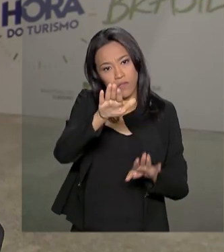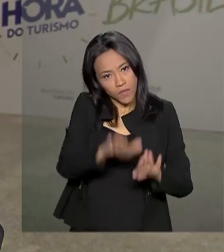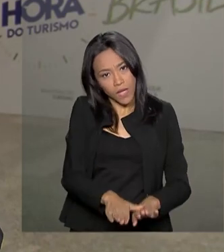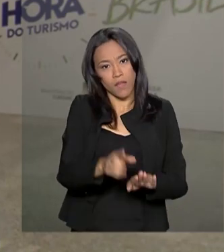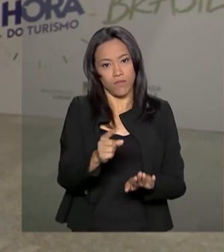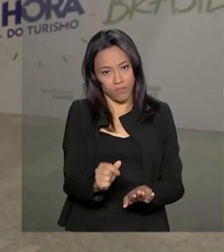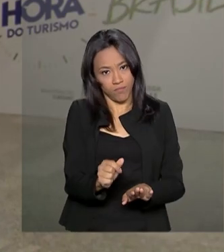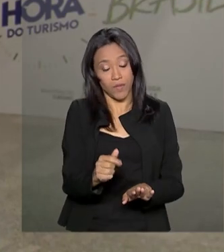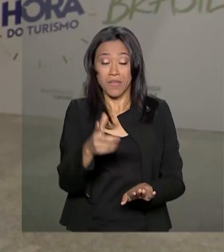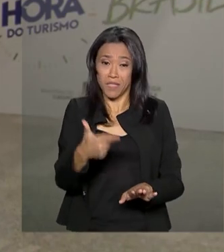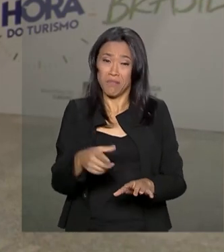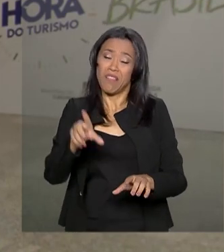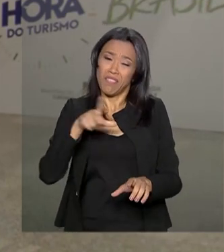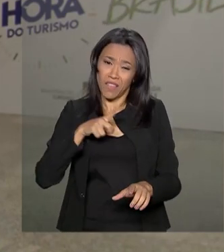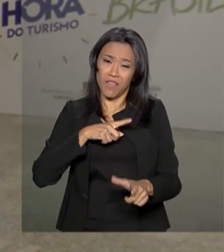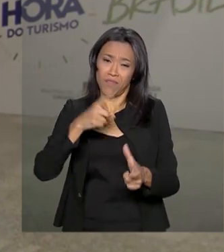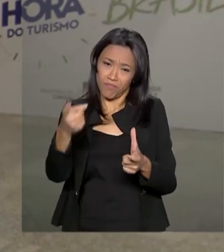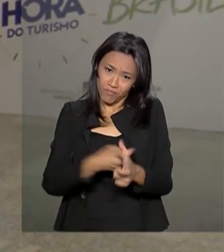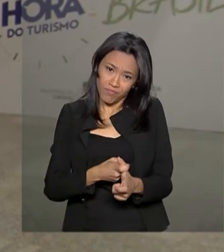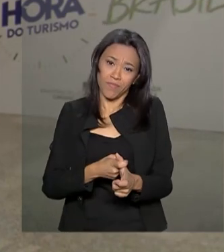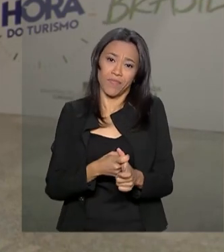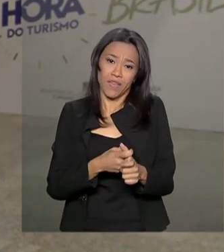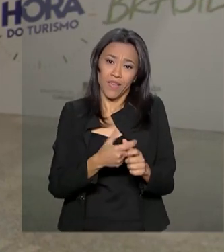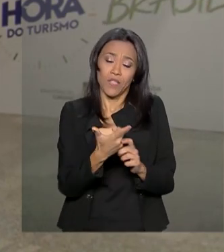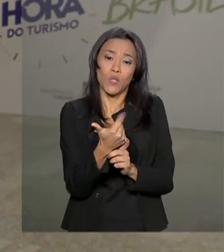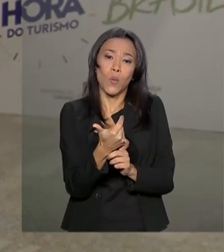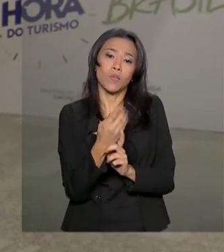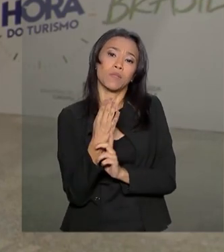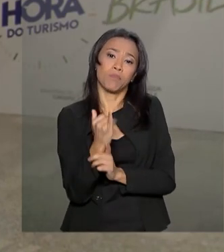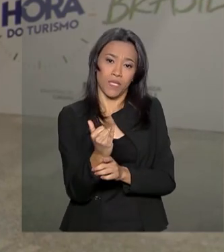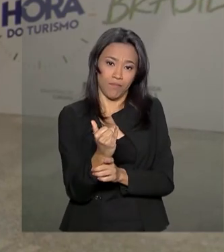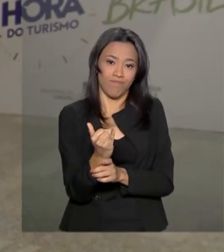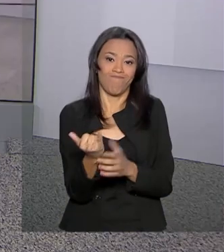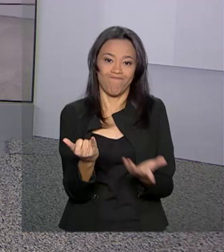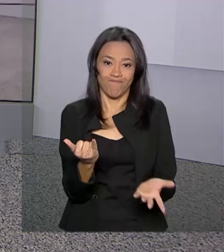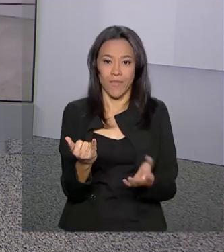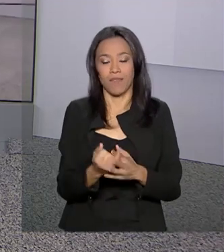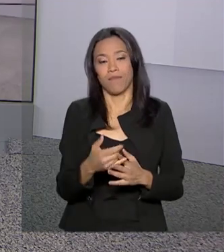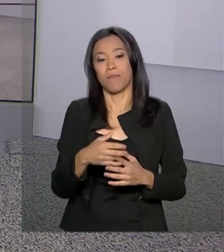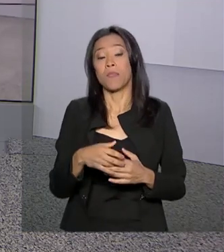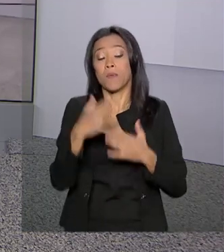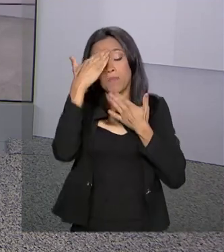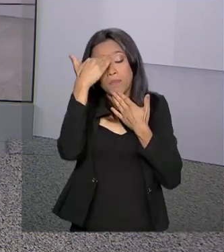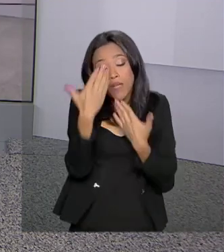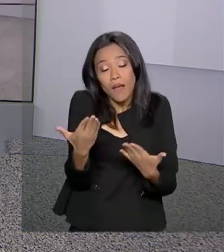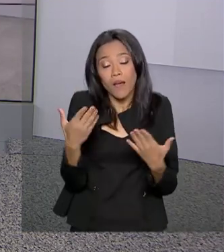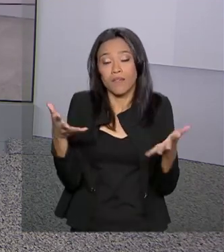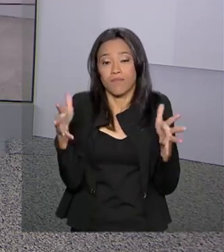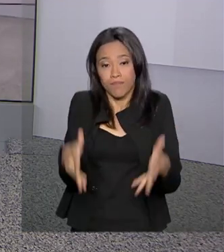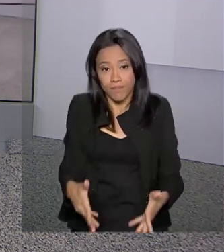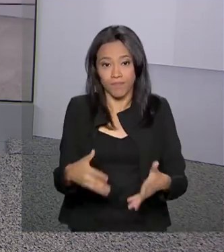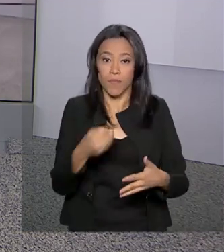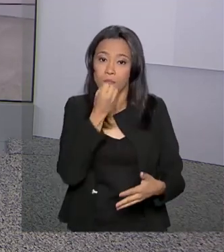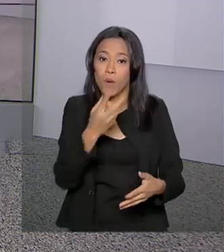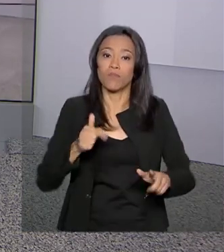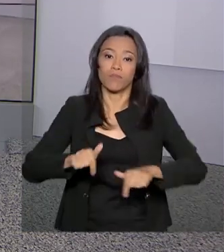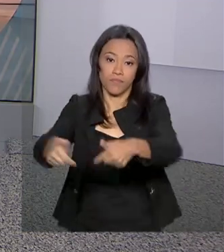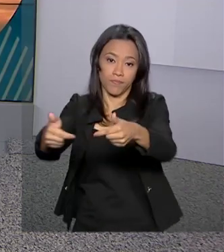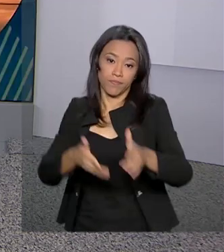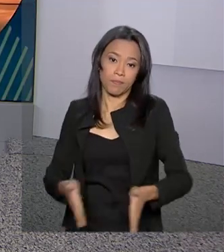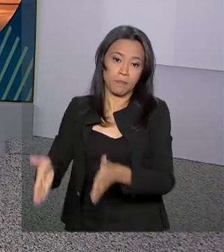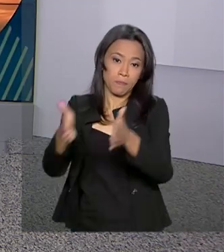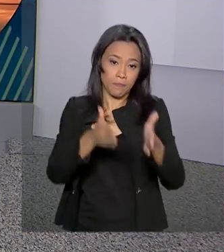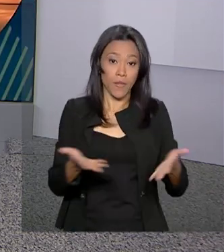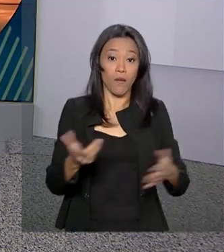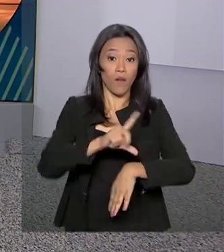há um déficit de 12 bilhões e 300 milhões de dólares. Carla? Obrigada pela sua participação, bom trabalho aí para você. E